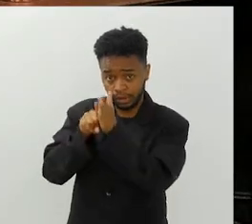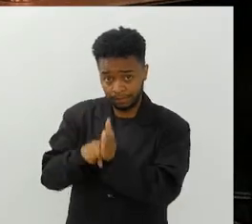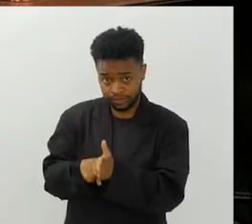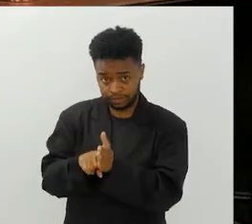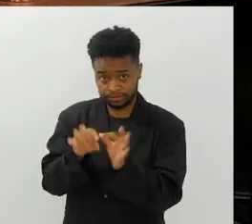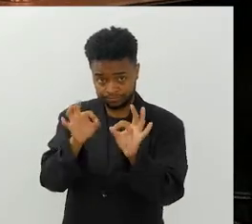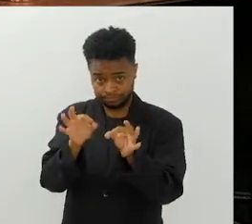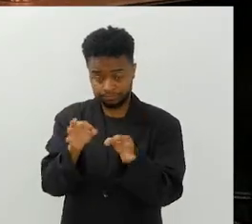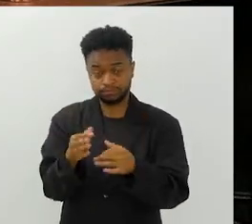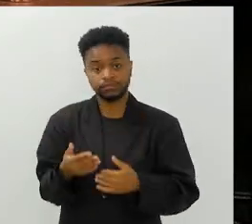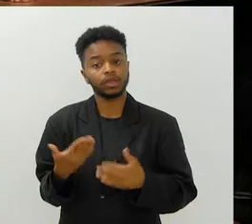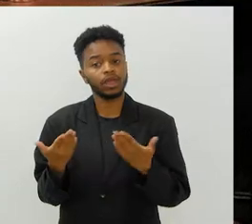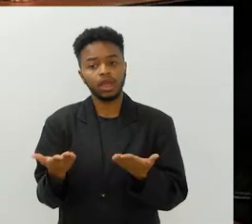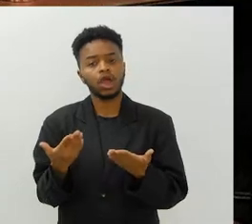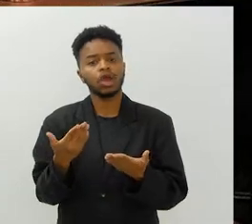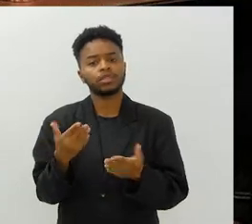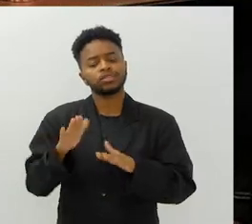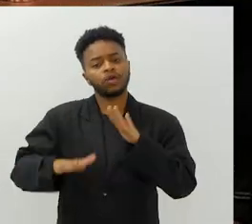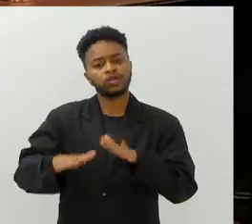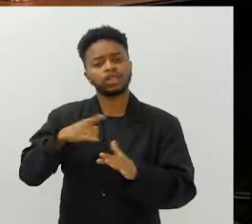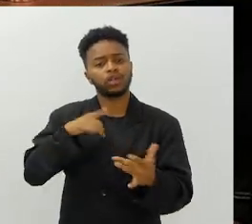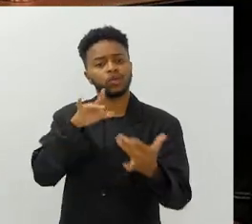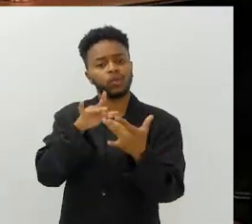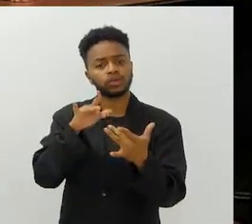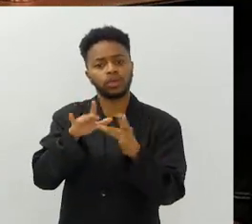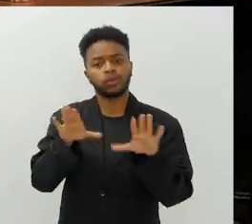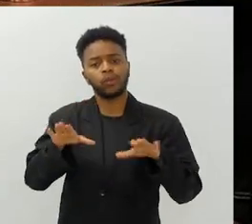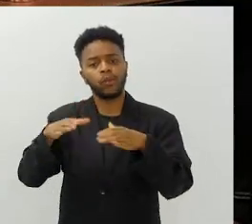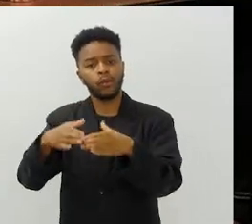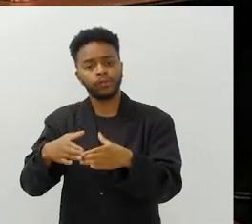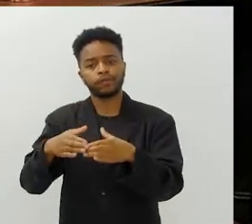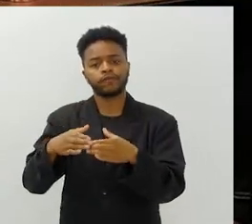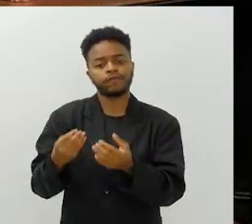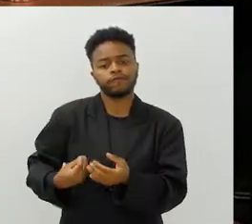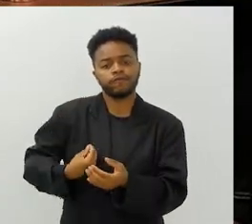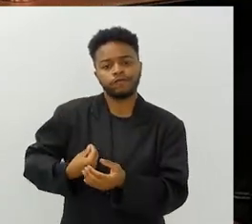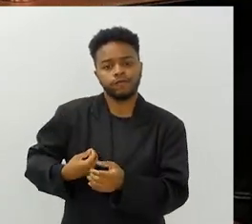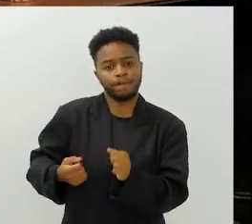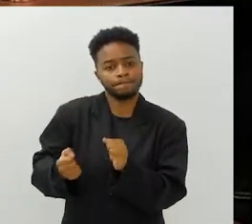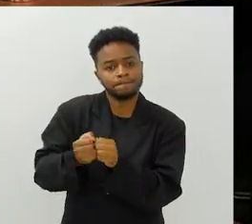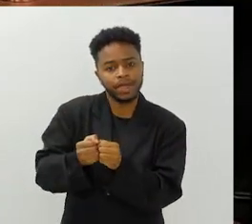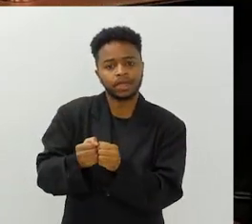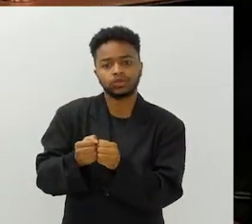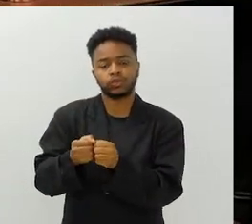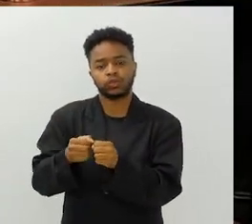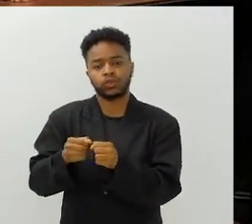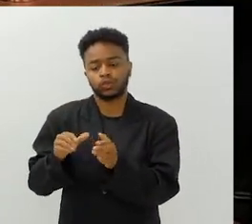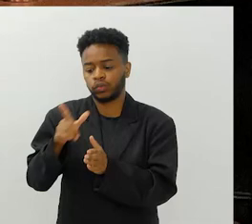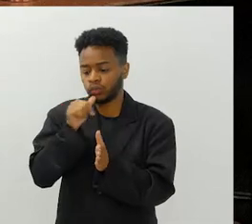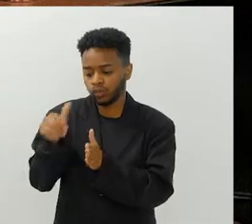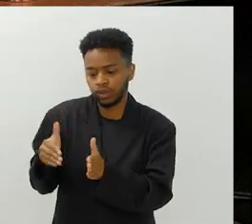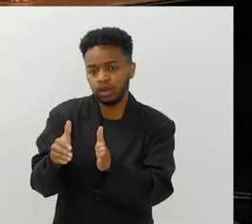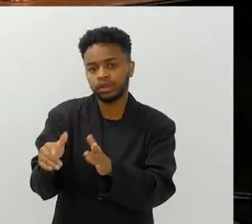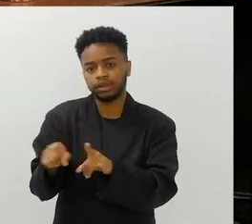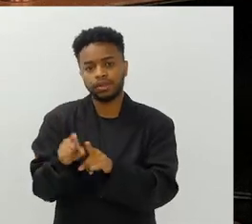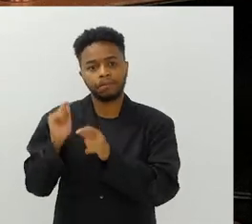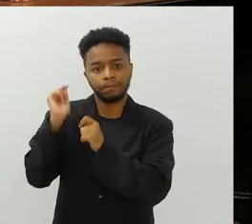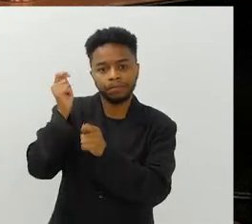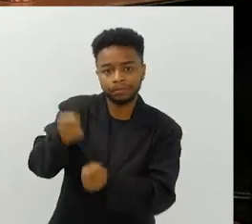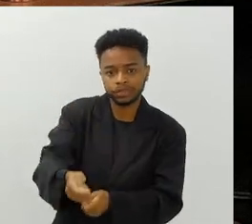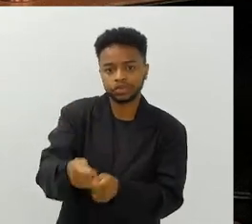pesquisa, Nathalie, provavelmente vocês tiveram contato com as comunidades ribeirinhas, pescadores, moradores dessas